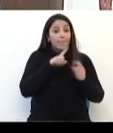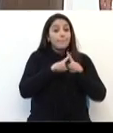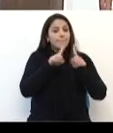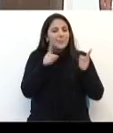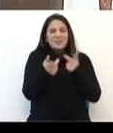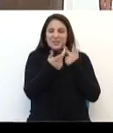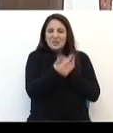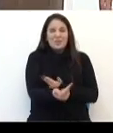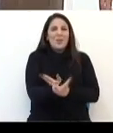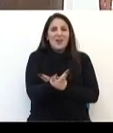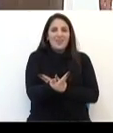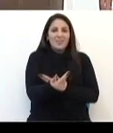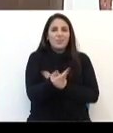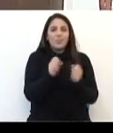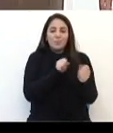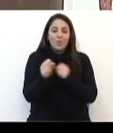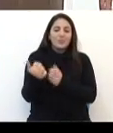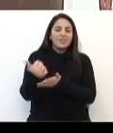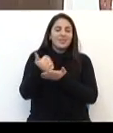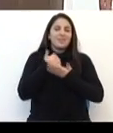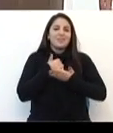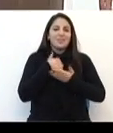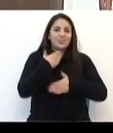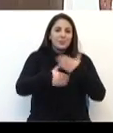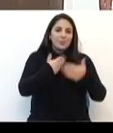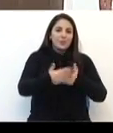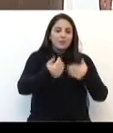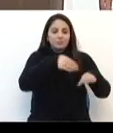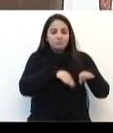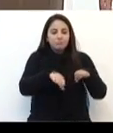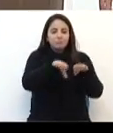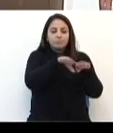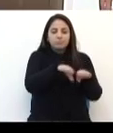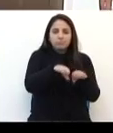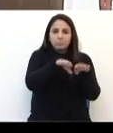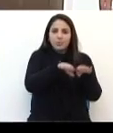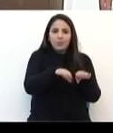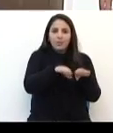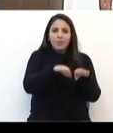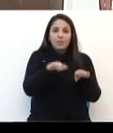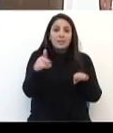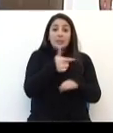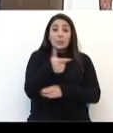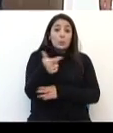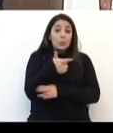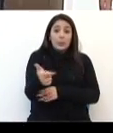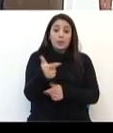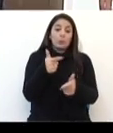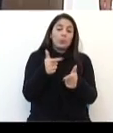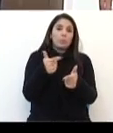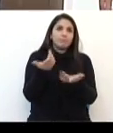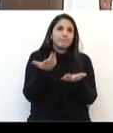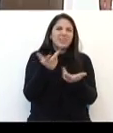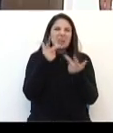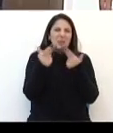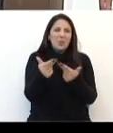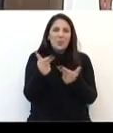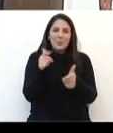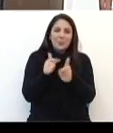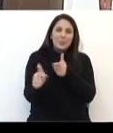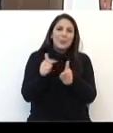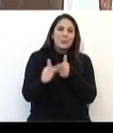viáveis e, ao mesmo tempo, que tragam um progresso equilibrado, sem que tenhamos com isto uma